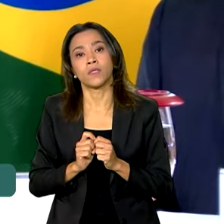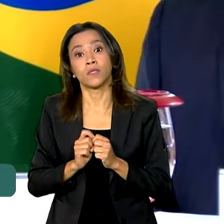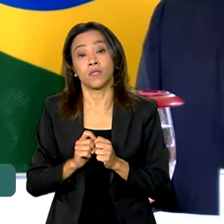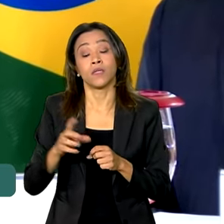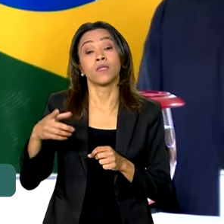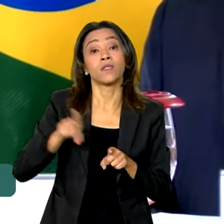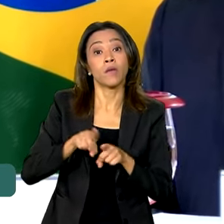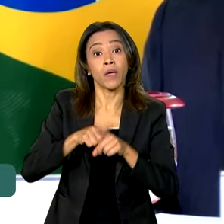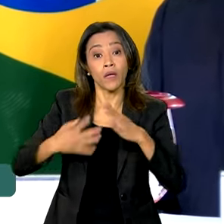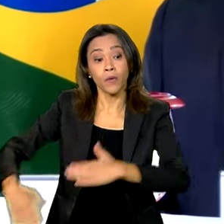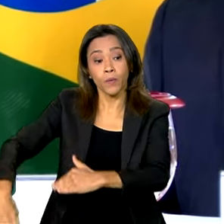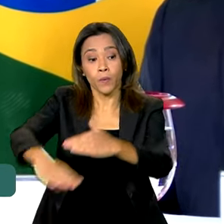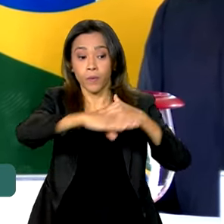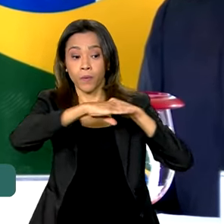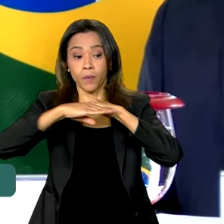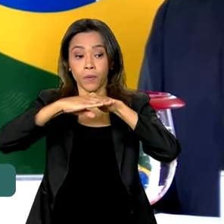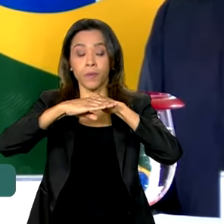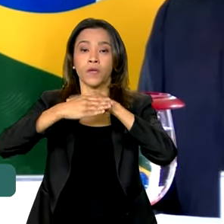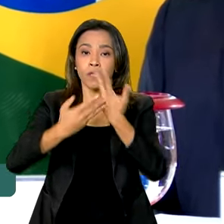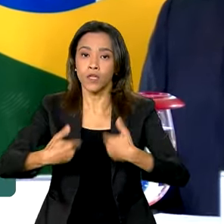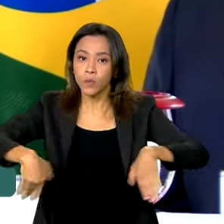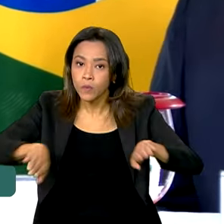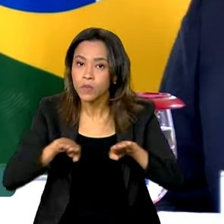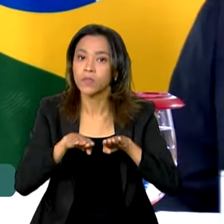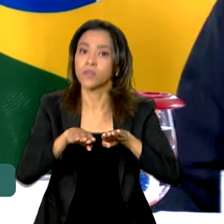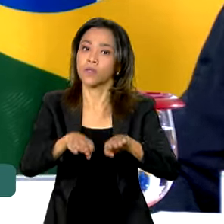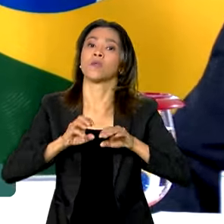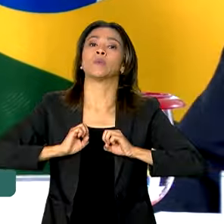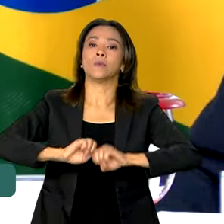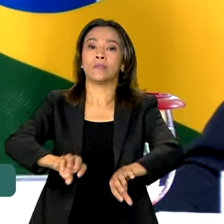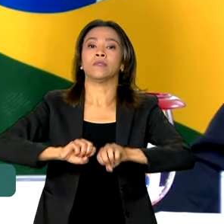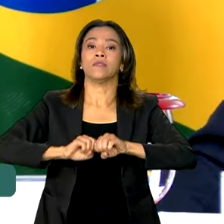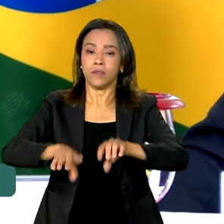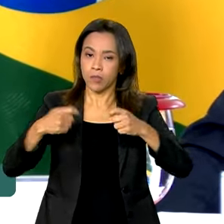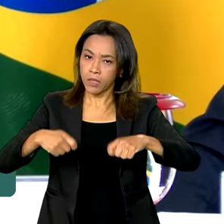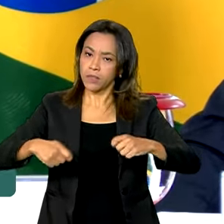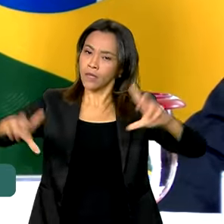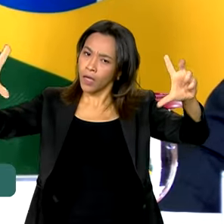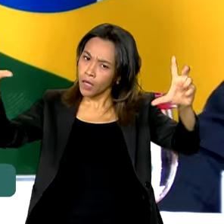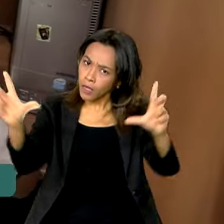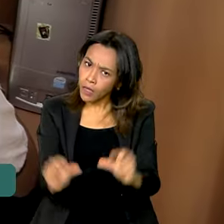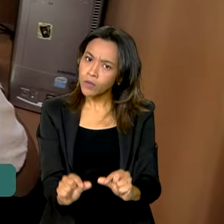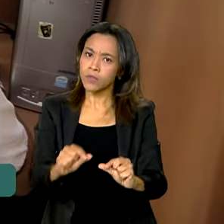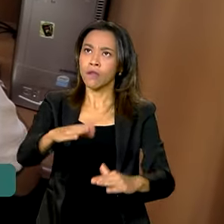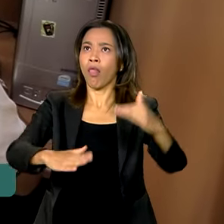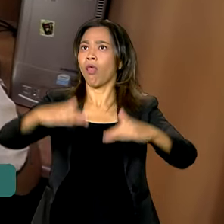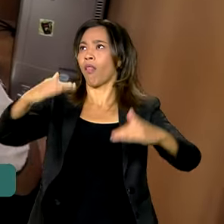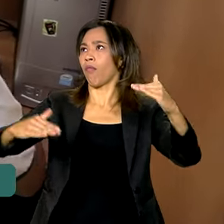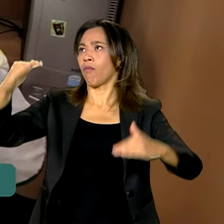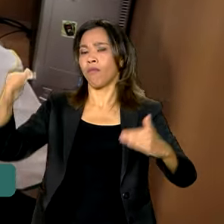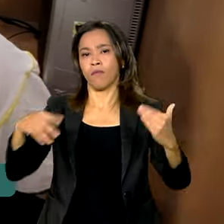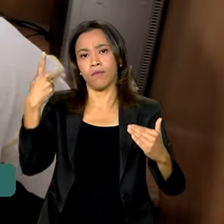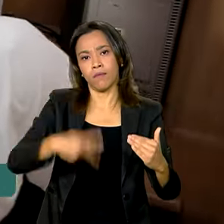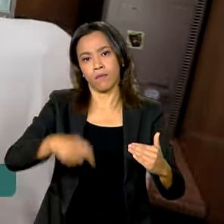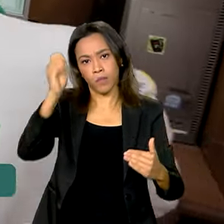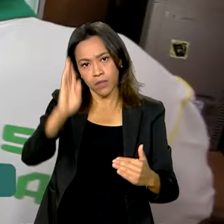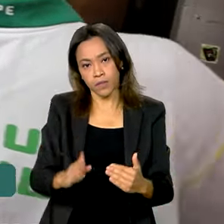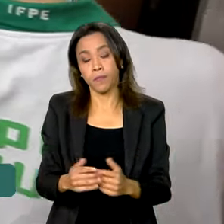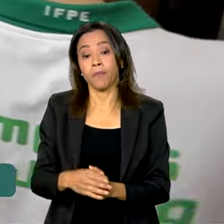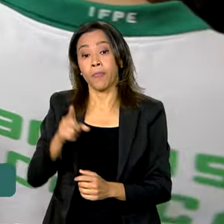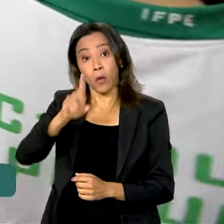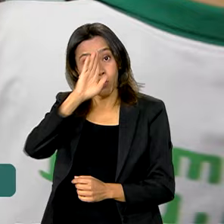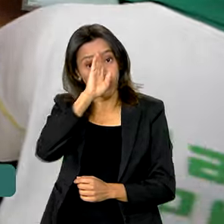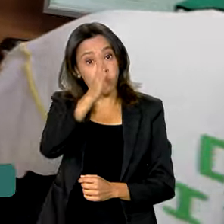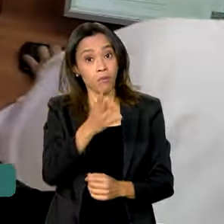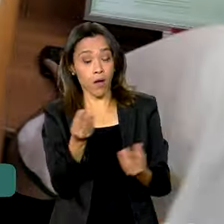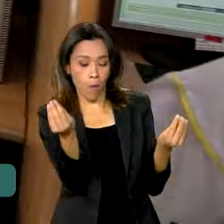questão da equidade, da inclusão, que é algo que precisa reduzir as desigualdades educacionais desse país. O Plano Nacional de Educação é a principal